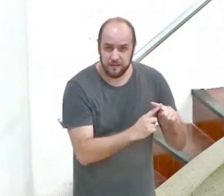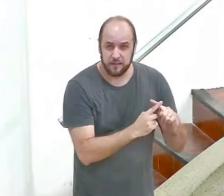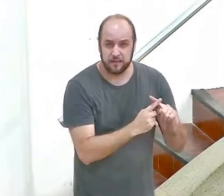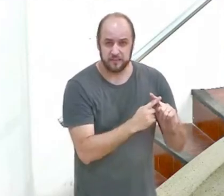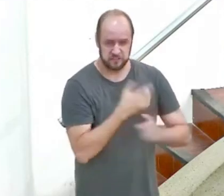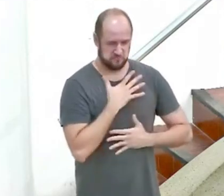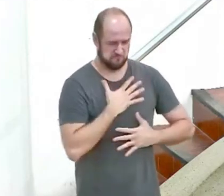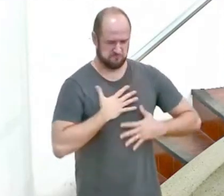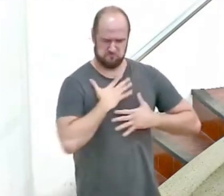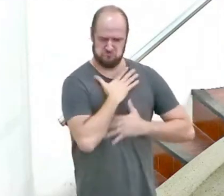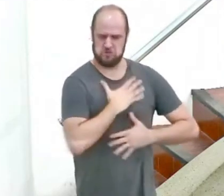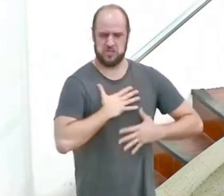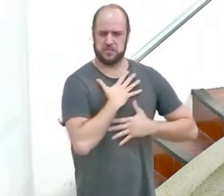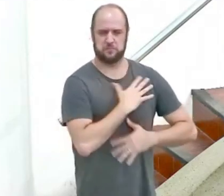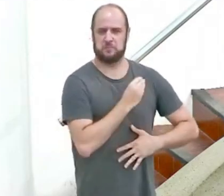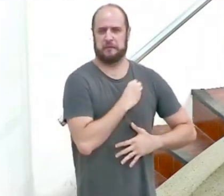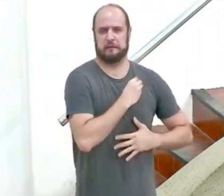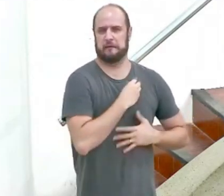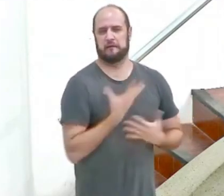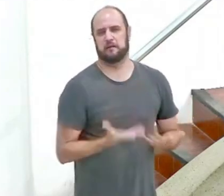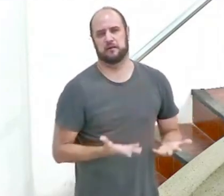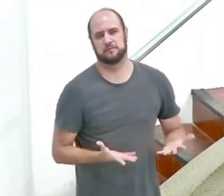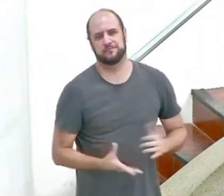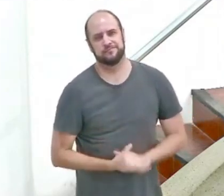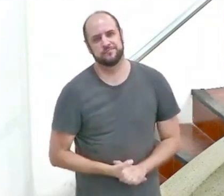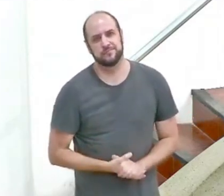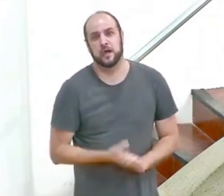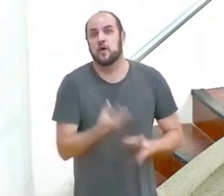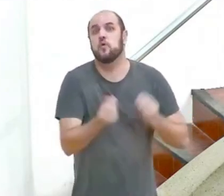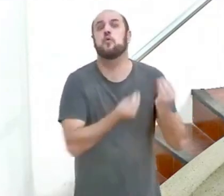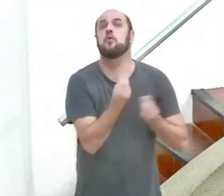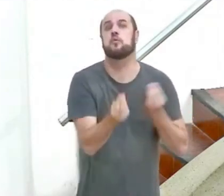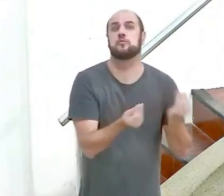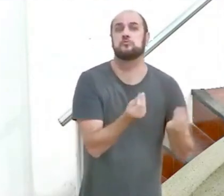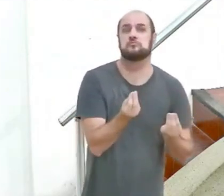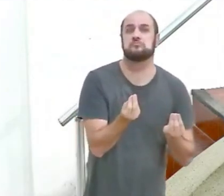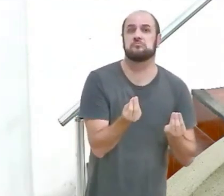prazeres pecaminosos. Como é que alguém faz isso?